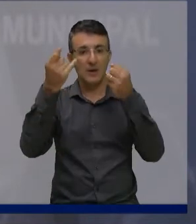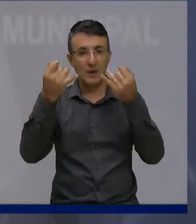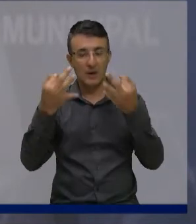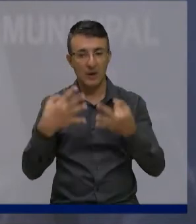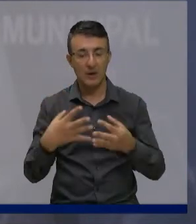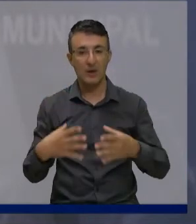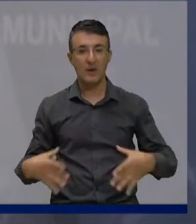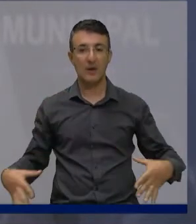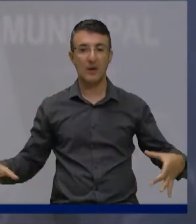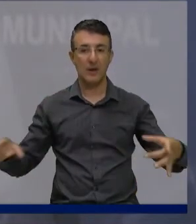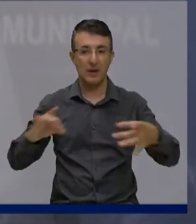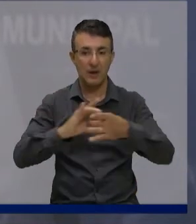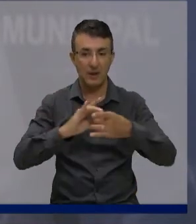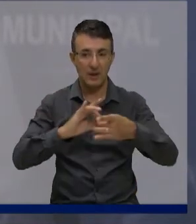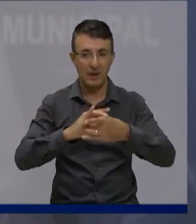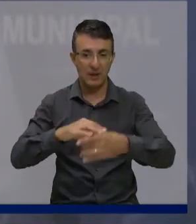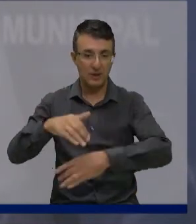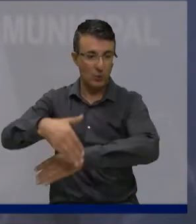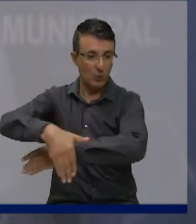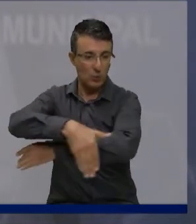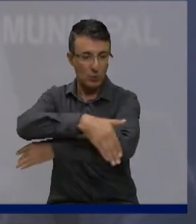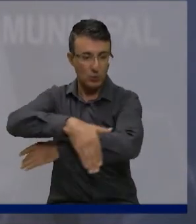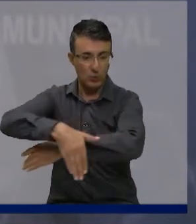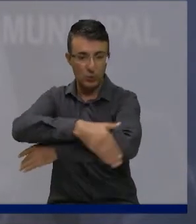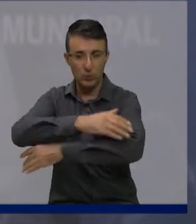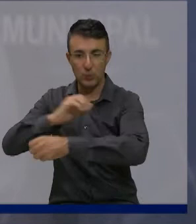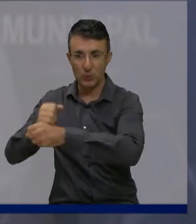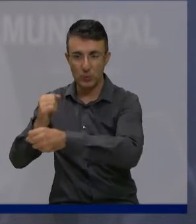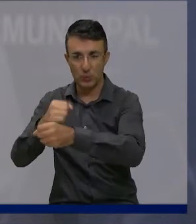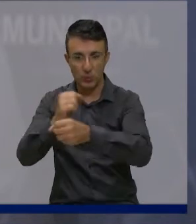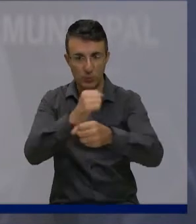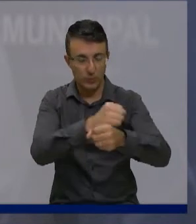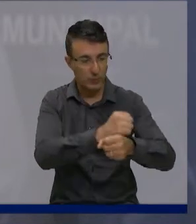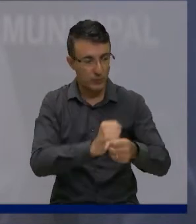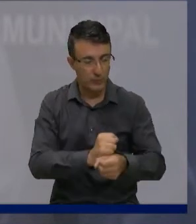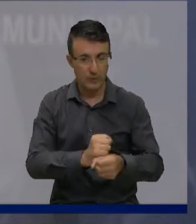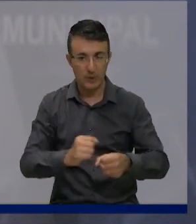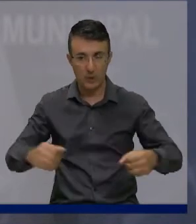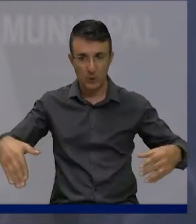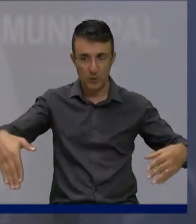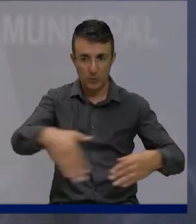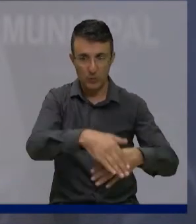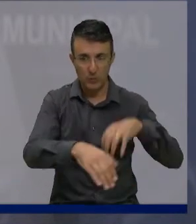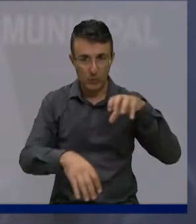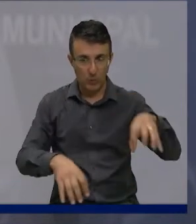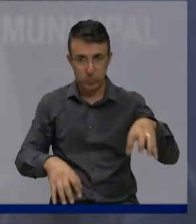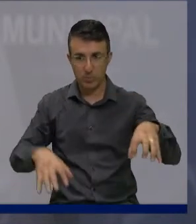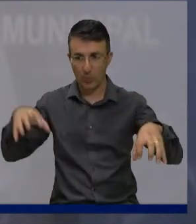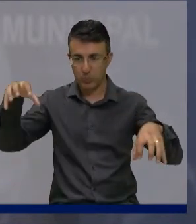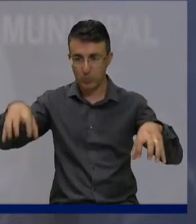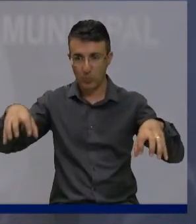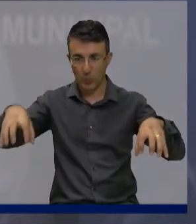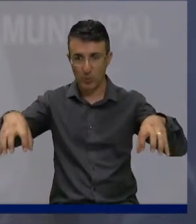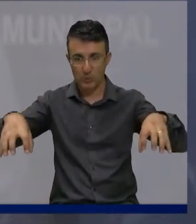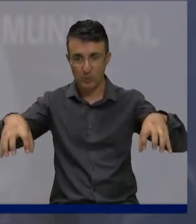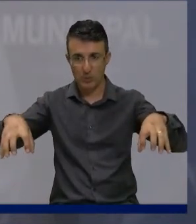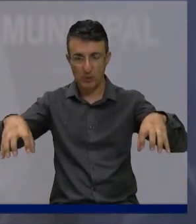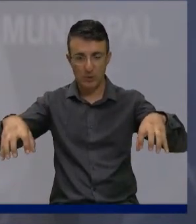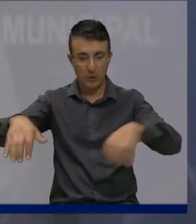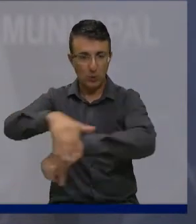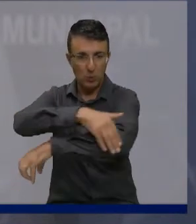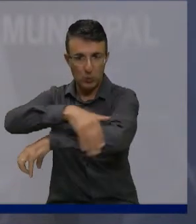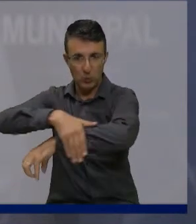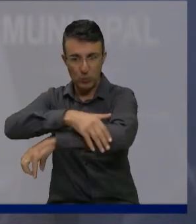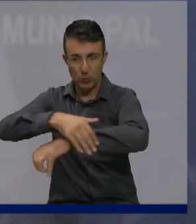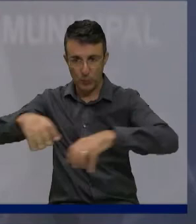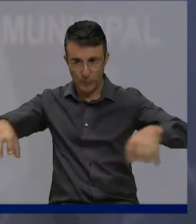Coal conforme ele mesmo disse uma luta de anos. Nesta segunda-feira dia 22